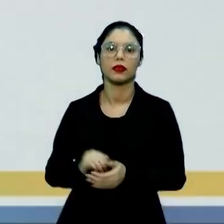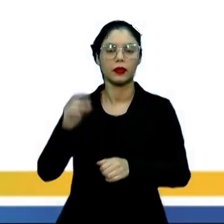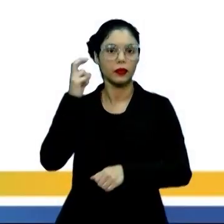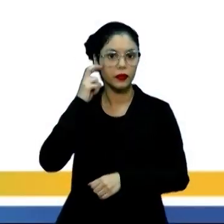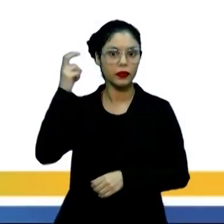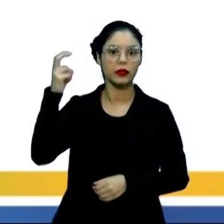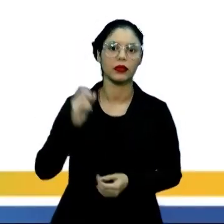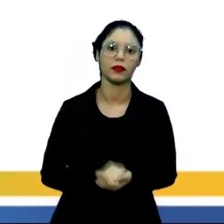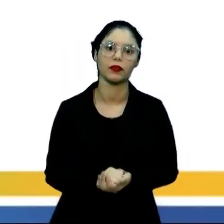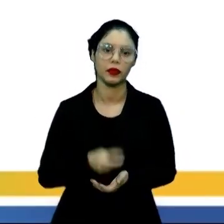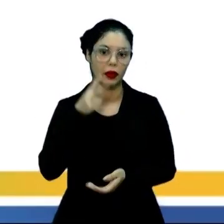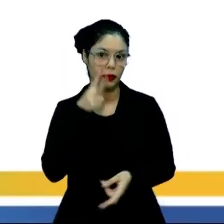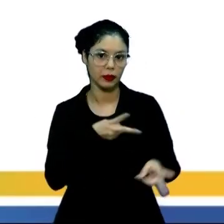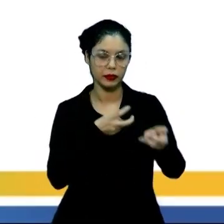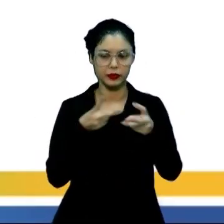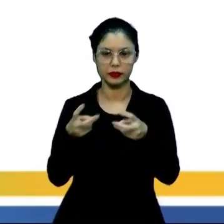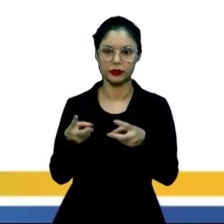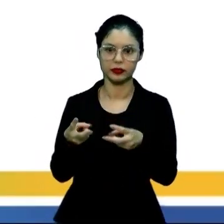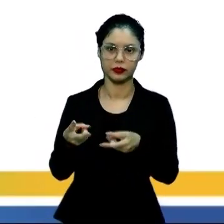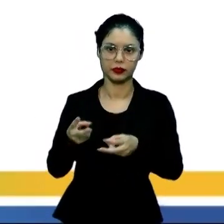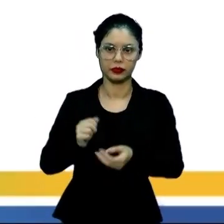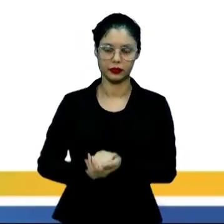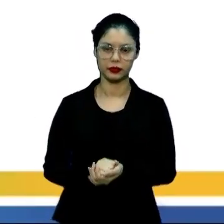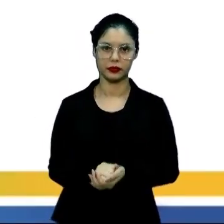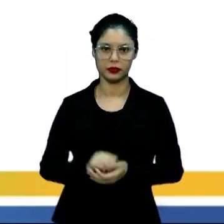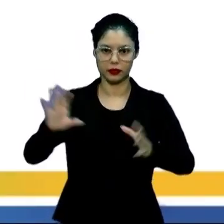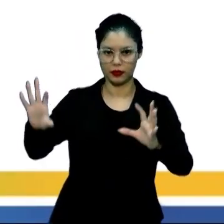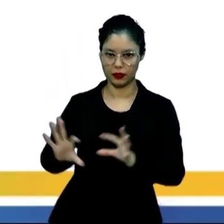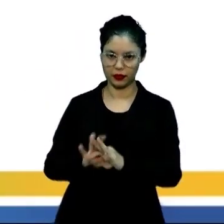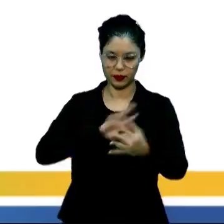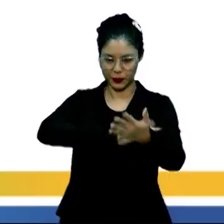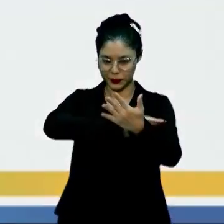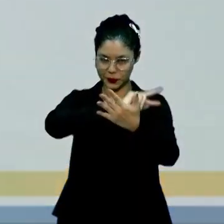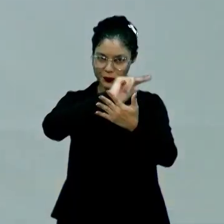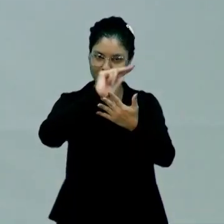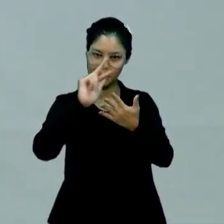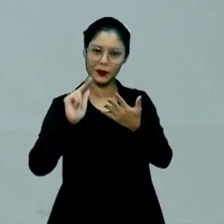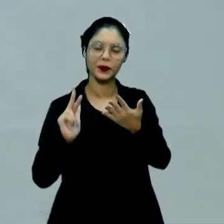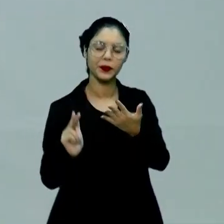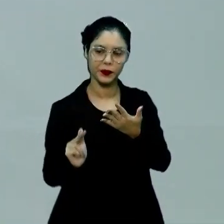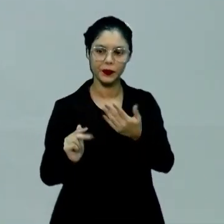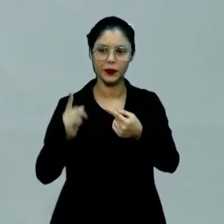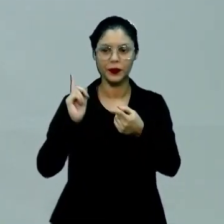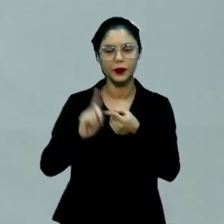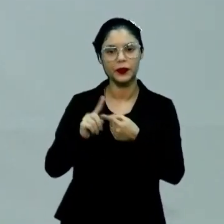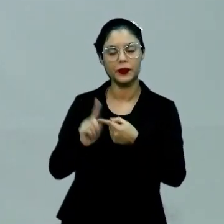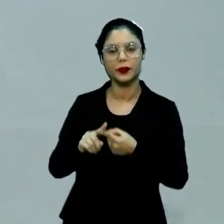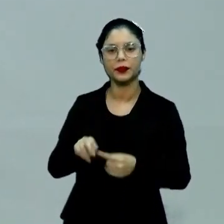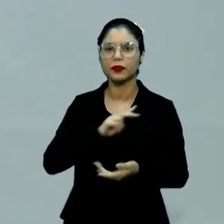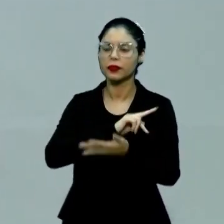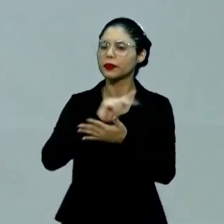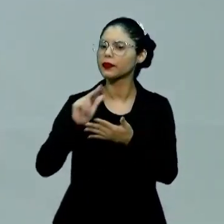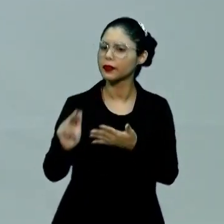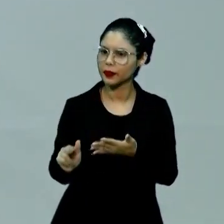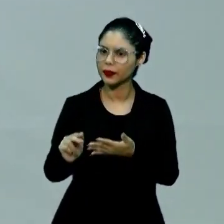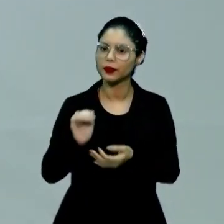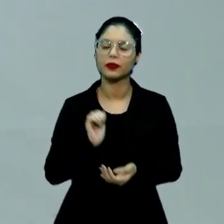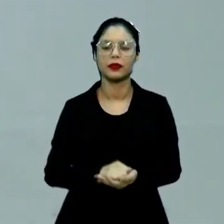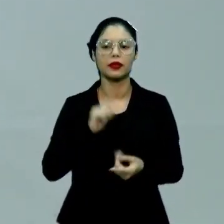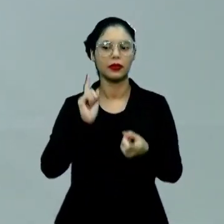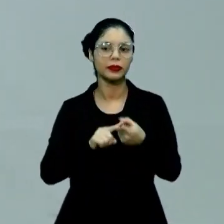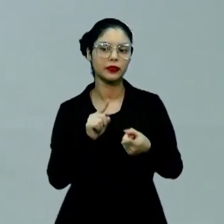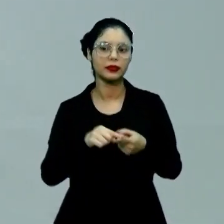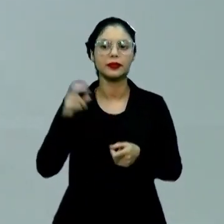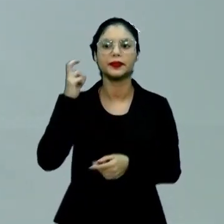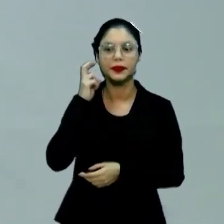Essa cultura, como a gente pode observar aqui, ela tem a correlação com a diversidade. Por que correlação com a diversidade? Porque a